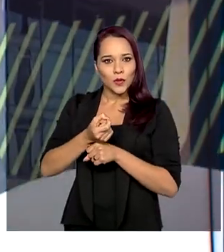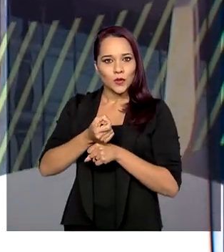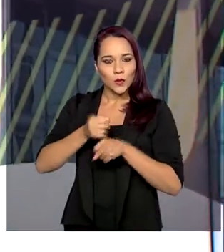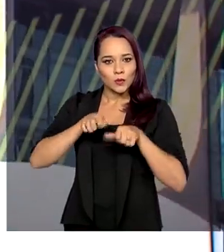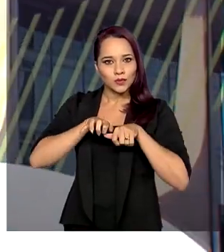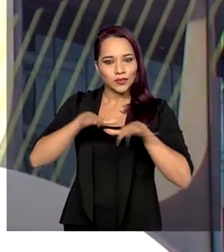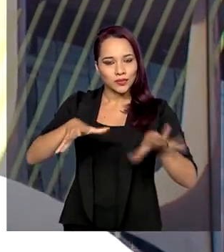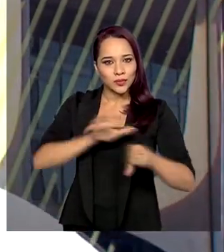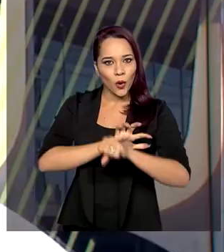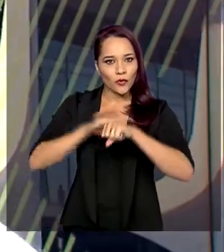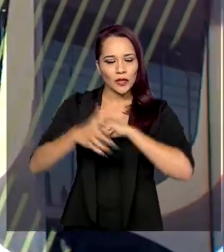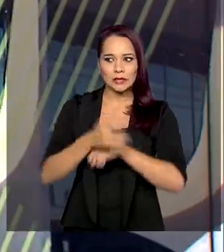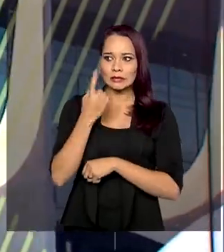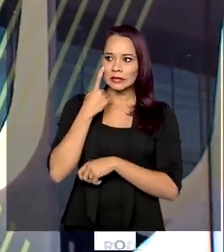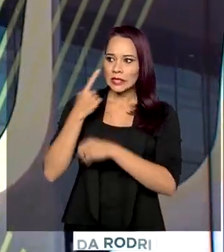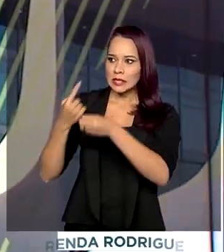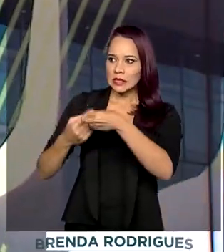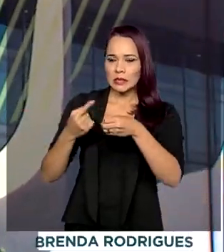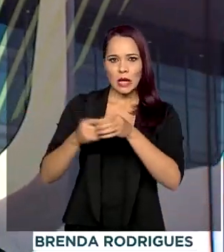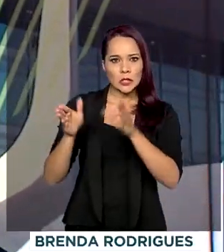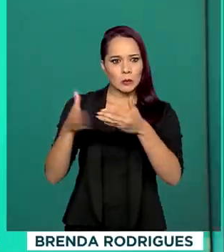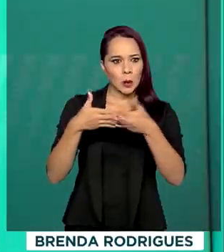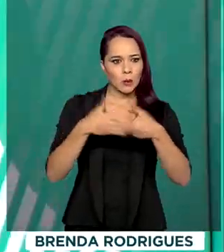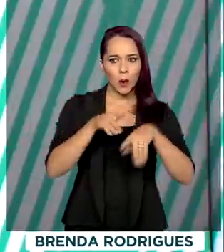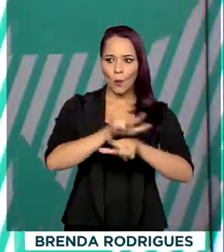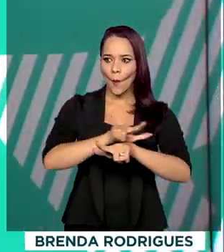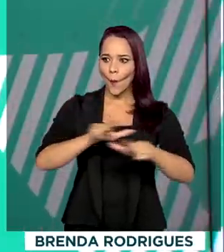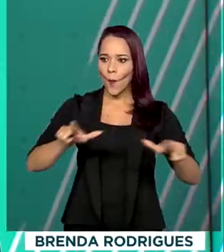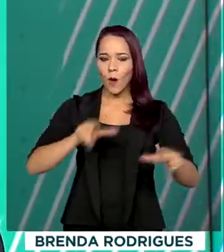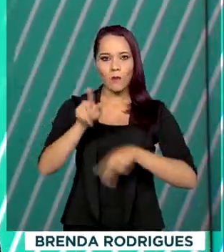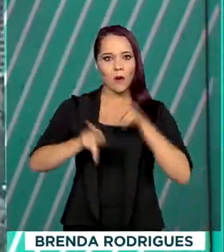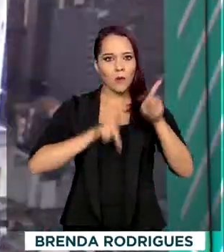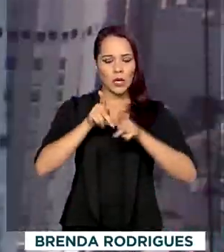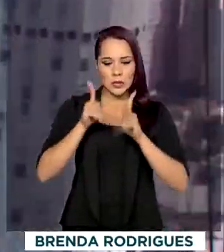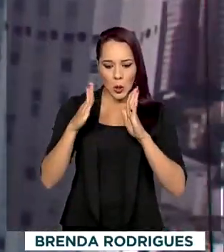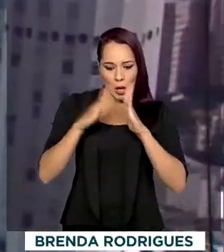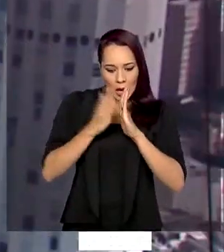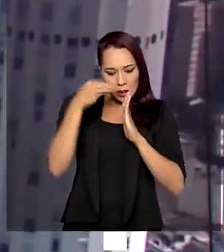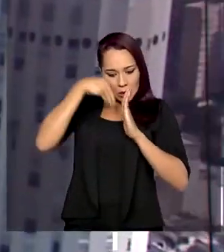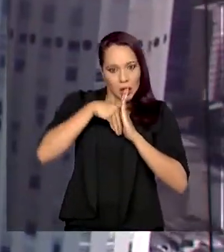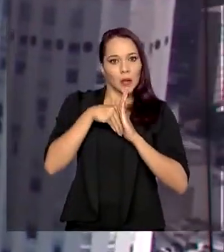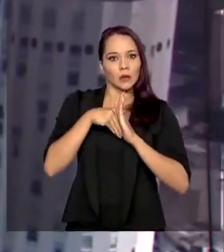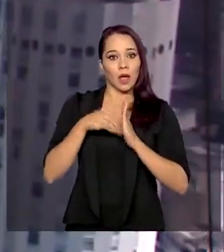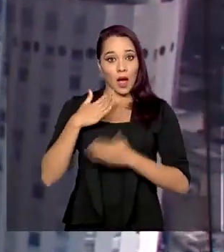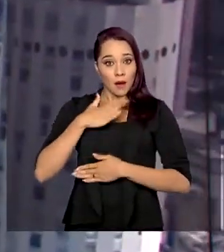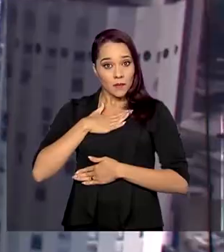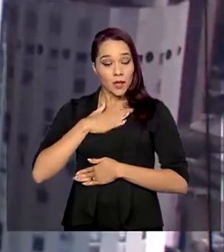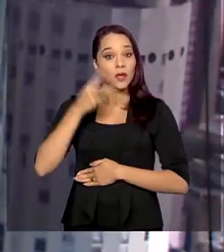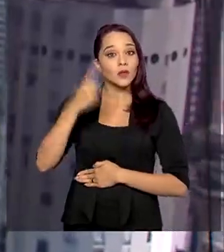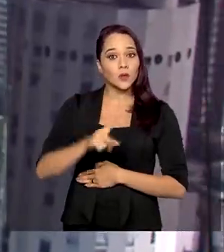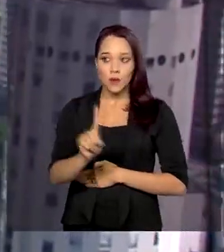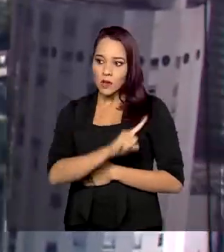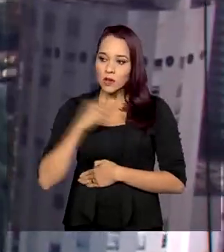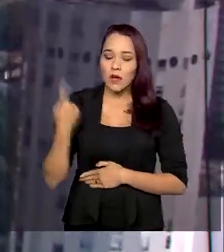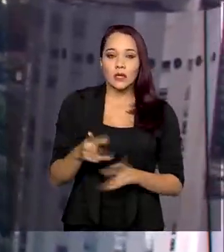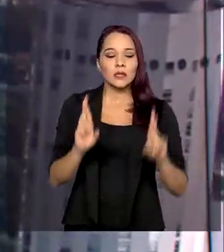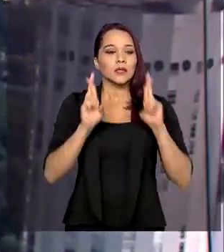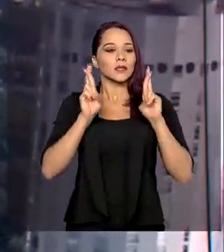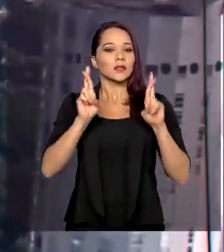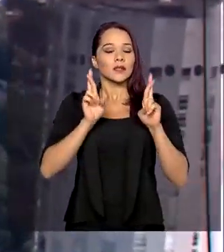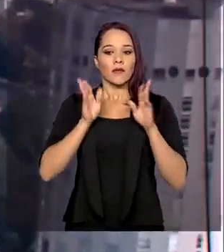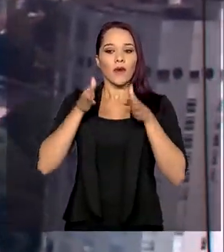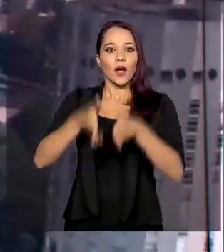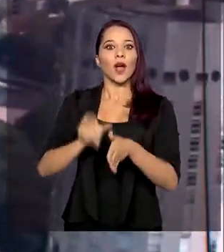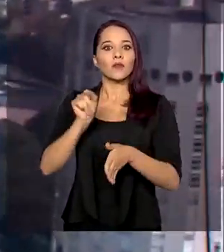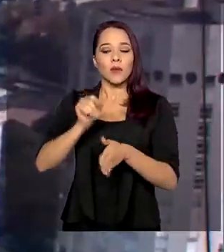coronavírus. Vimos cidades inteiras desertas e a população toda em casa. A minha, a sua, a nossa esperança se volta